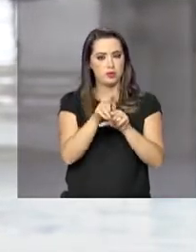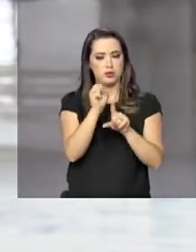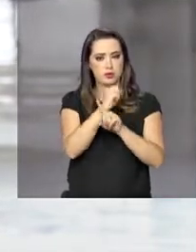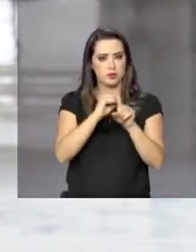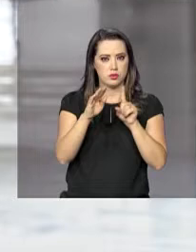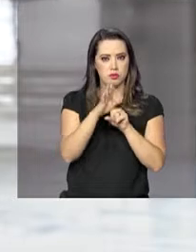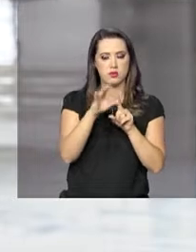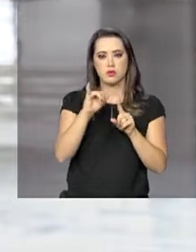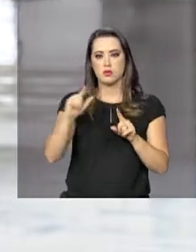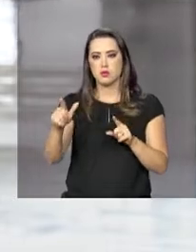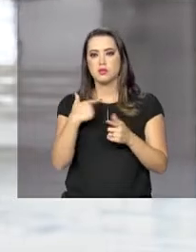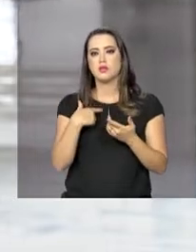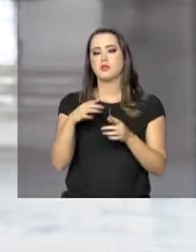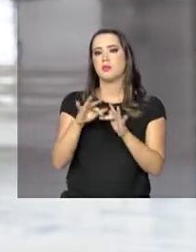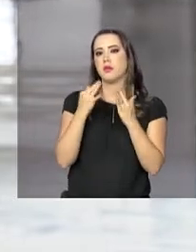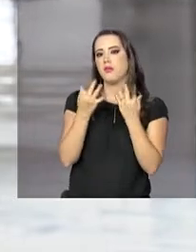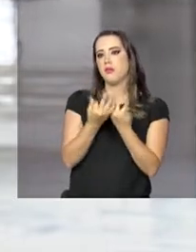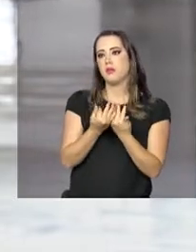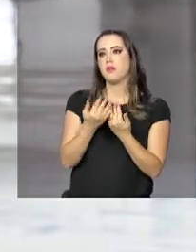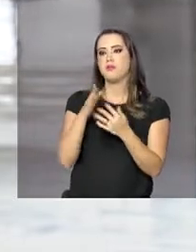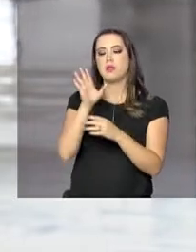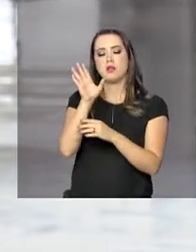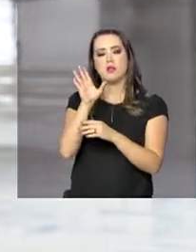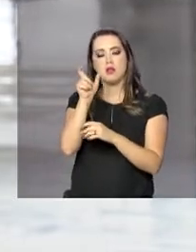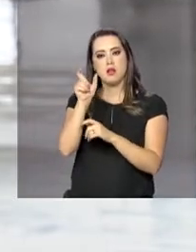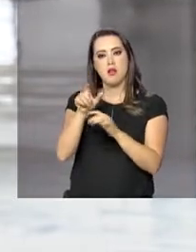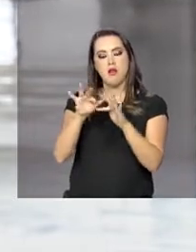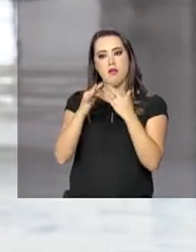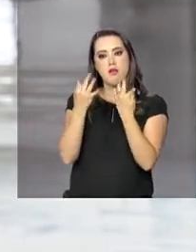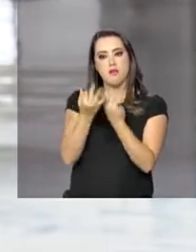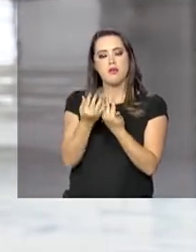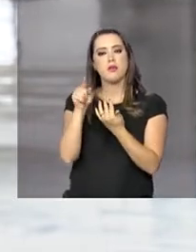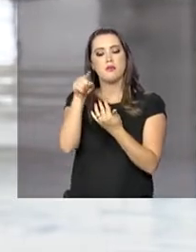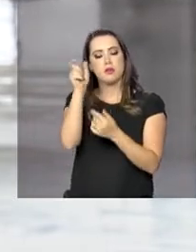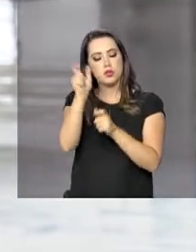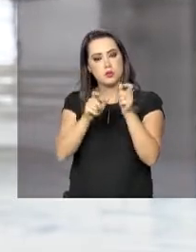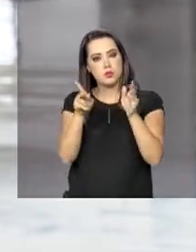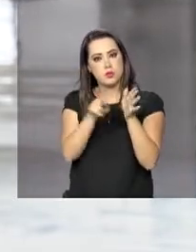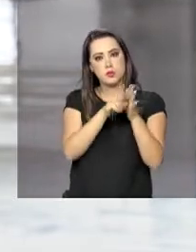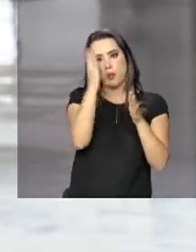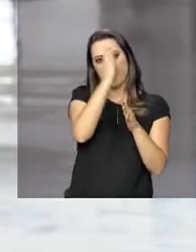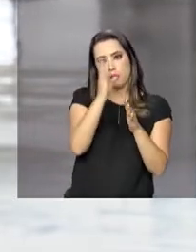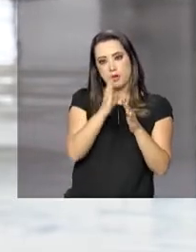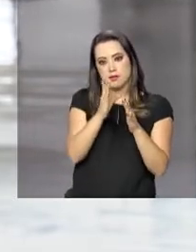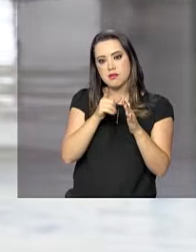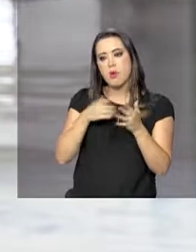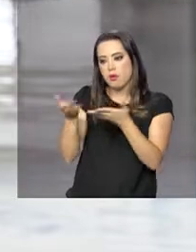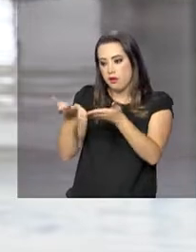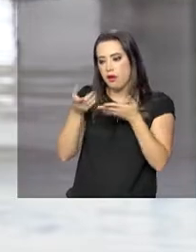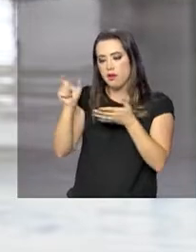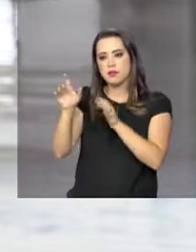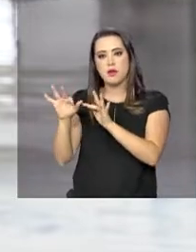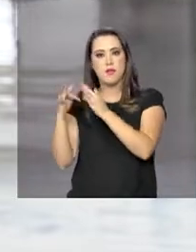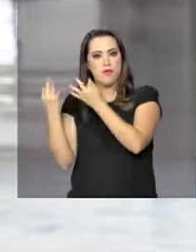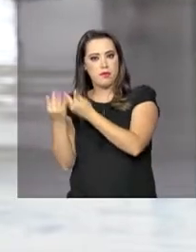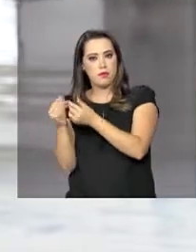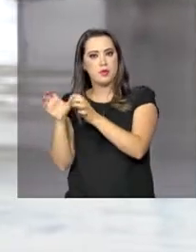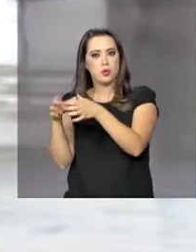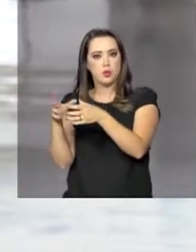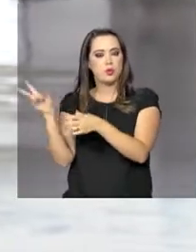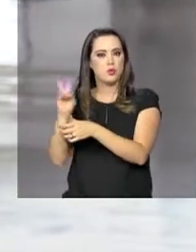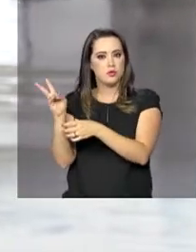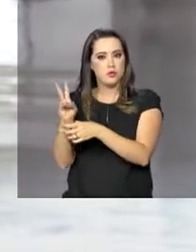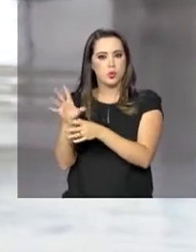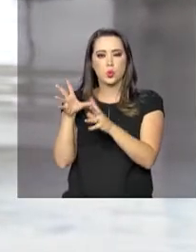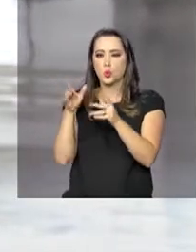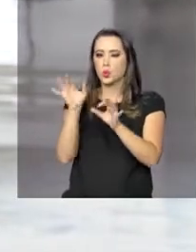brasileiros que querem fazer um apoio, uma tutela a famílias de imigrantes venezuelanos. Então, todos esses processos são válidos, a